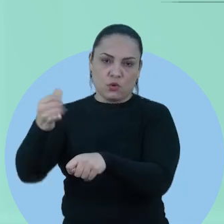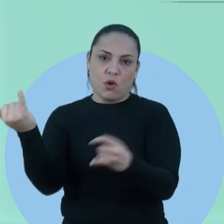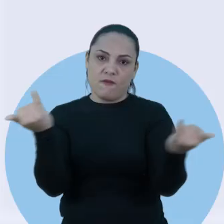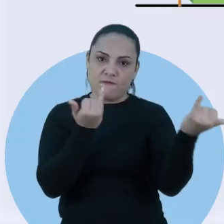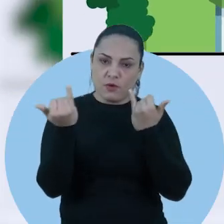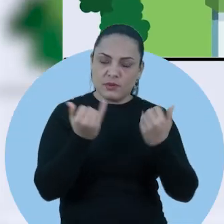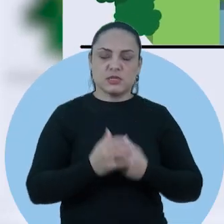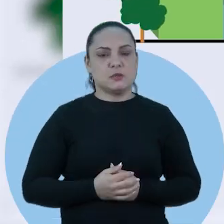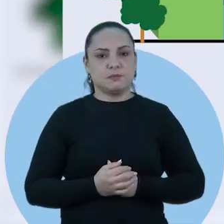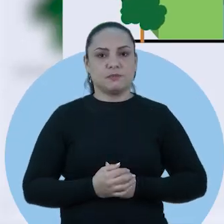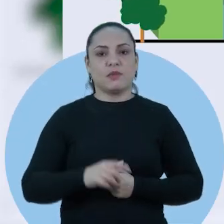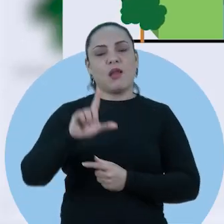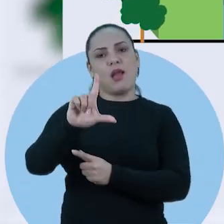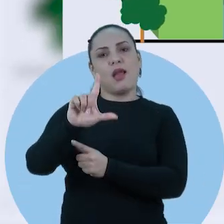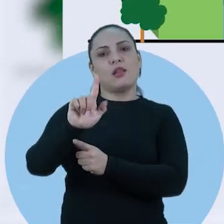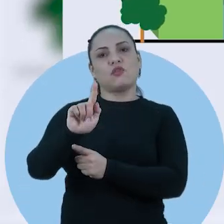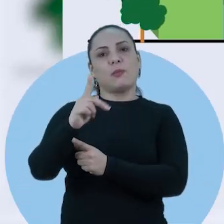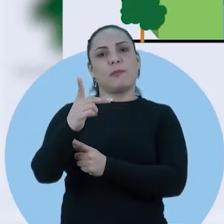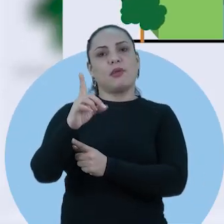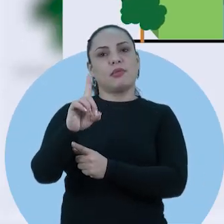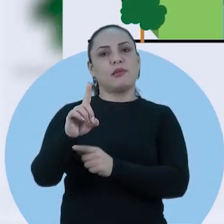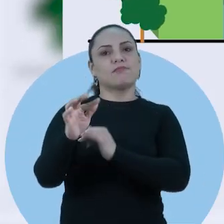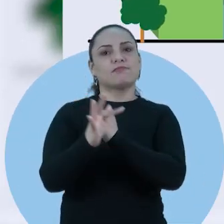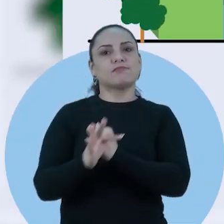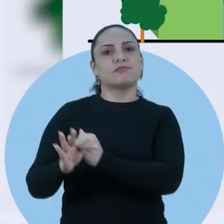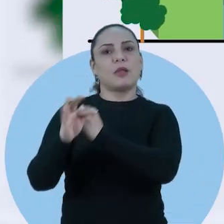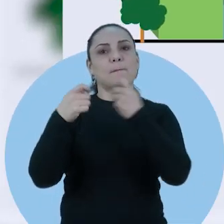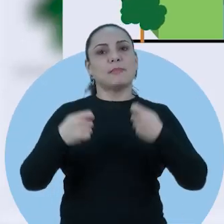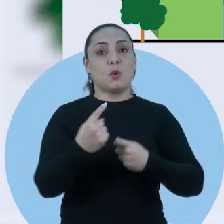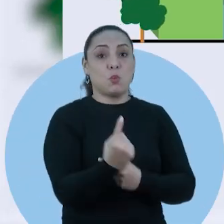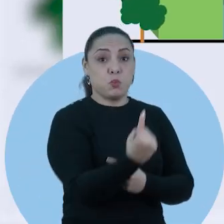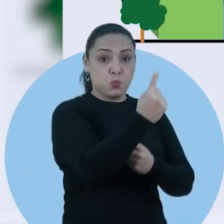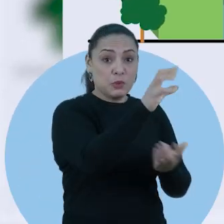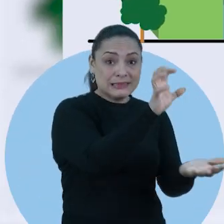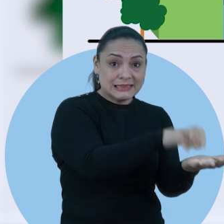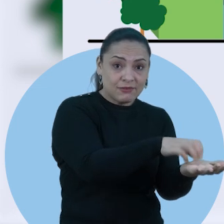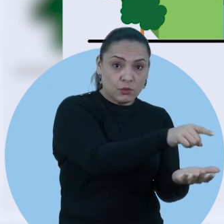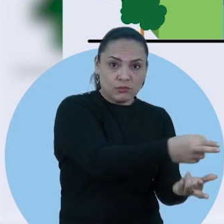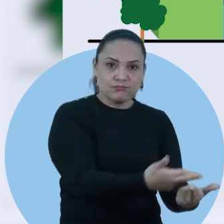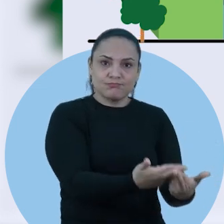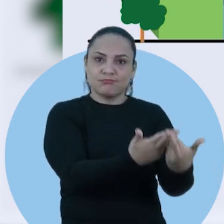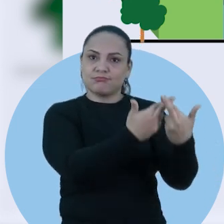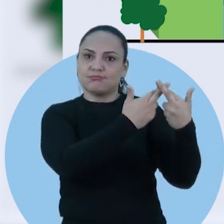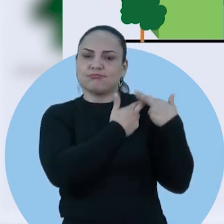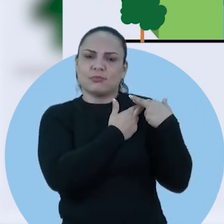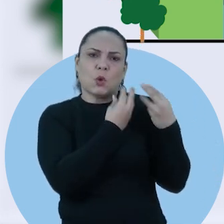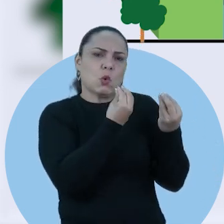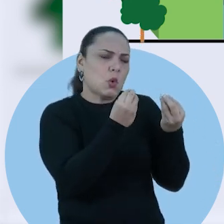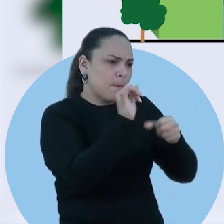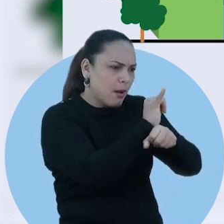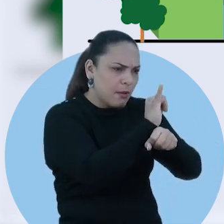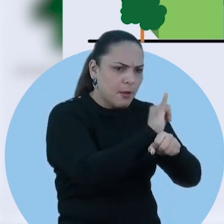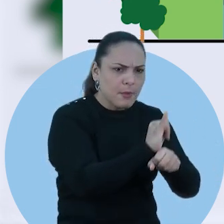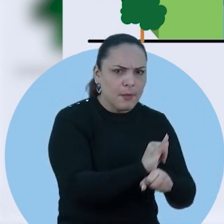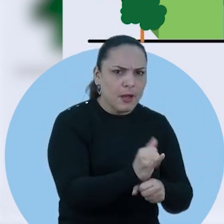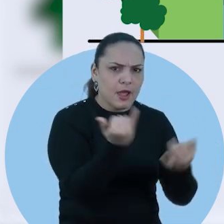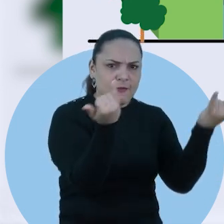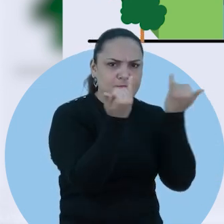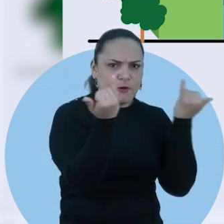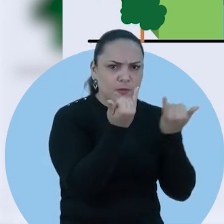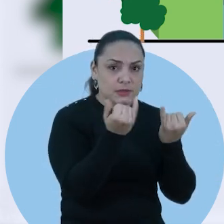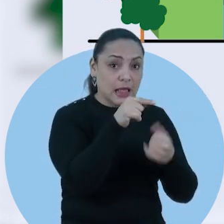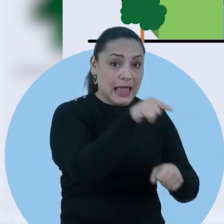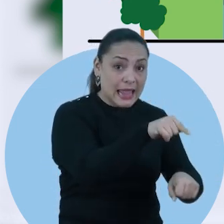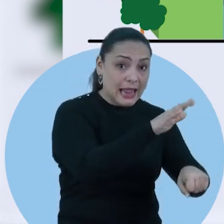dados. De acordo com RGPD, o IFCE deve indicar um servidor para atuar como encarregado pelo tratamento de dados pessoais.